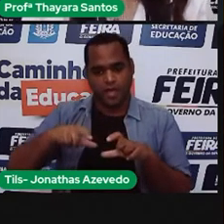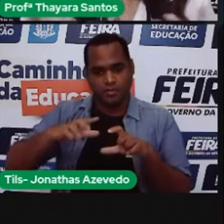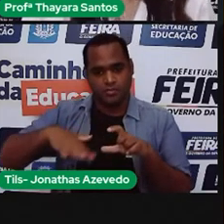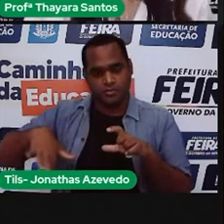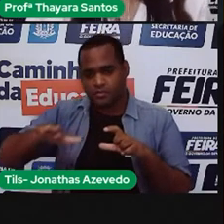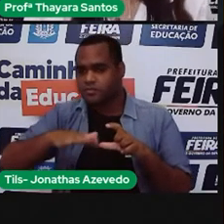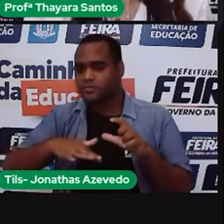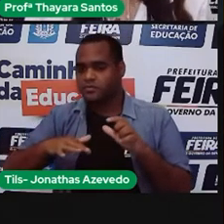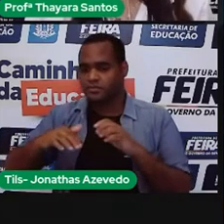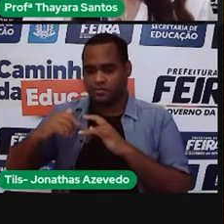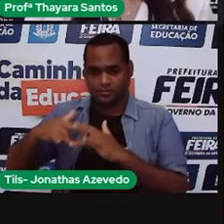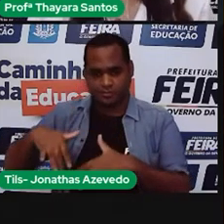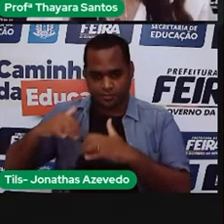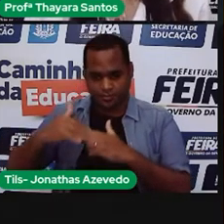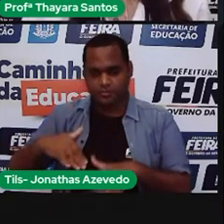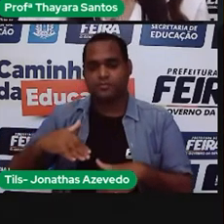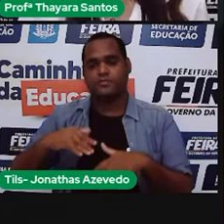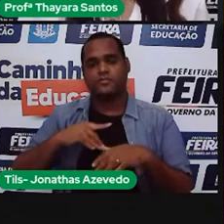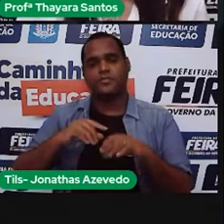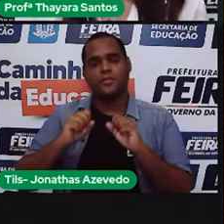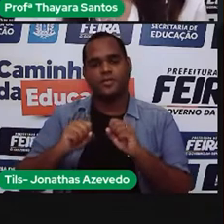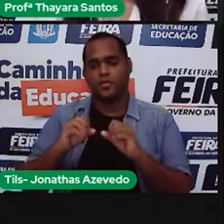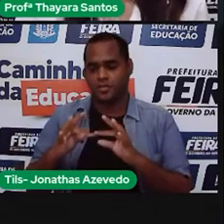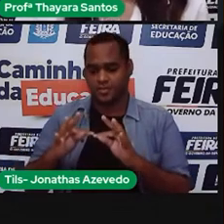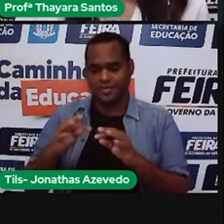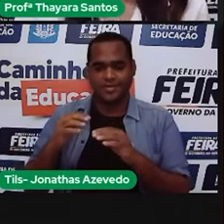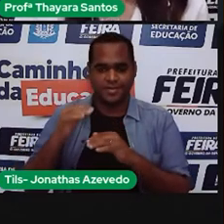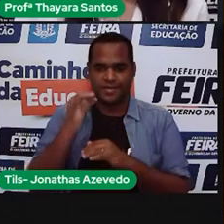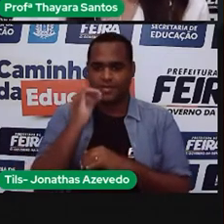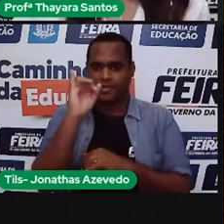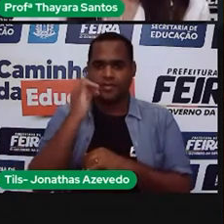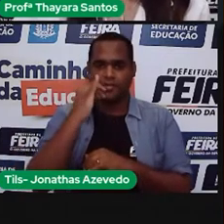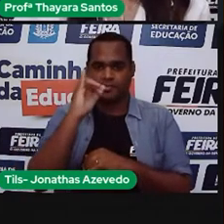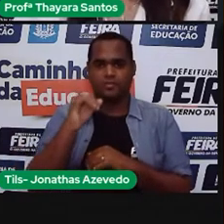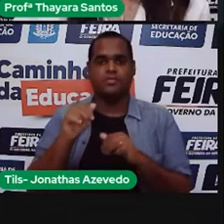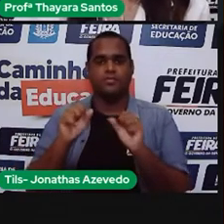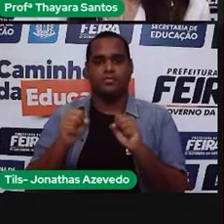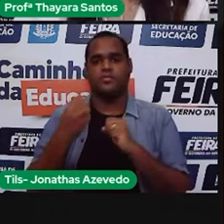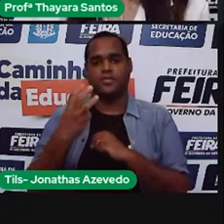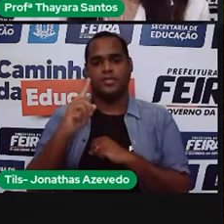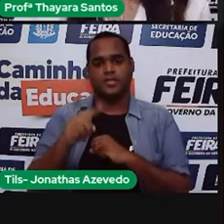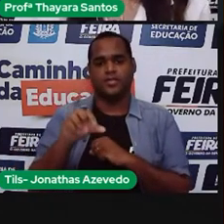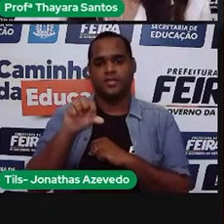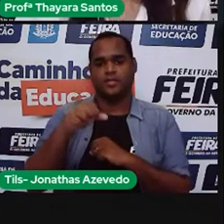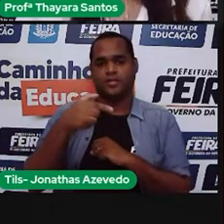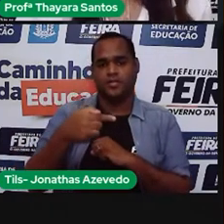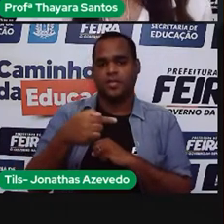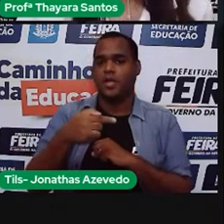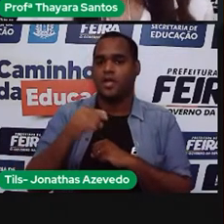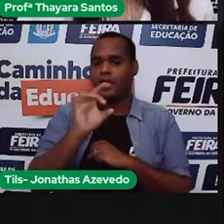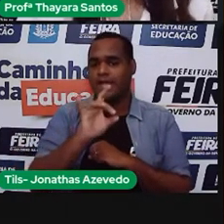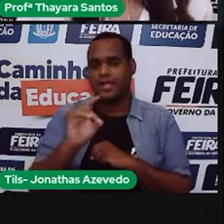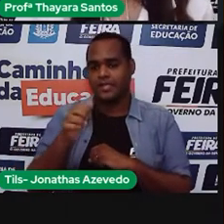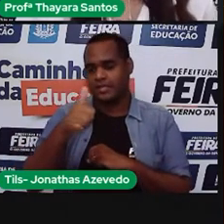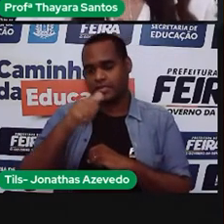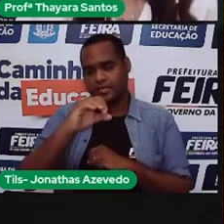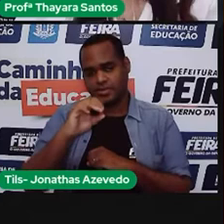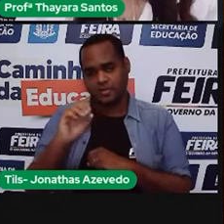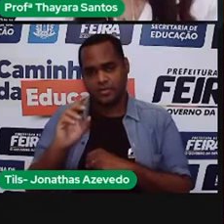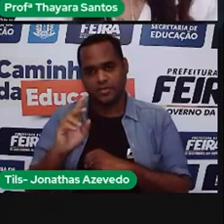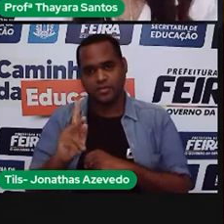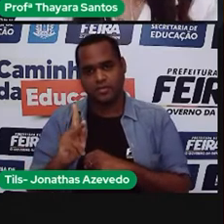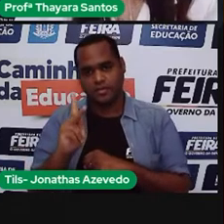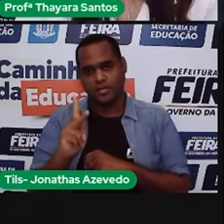ruins, que está utilizando a energia termoelétrica, aí a gente tem um adicional de 3,97 para cada 100 kilowatts.